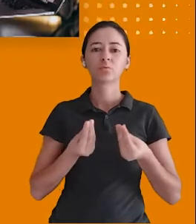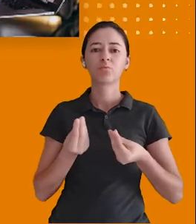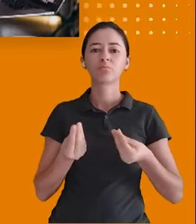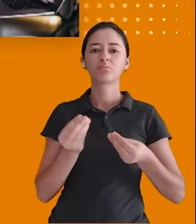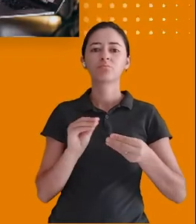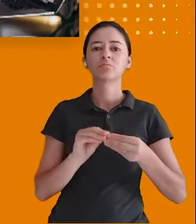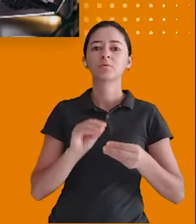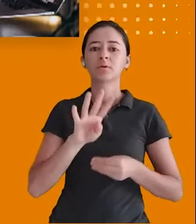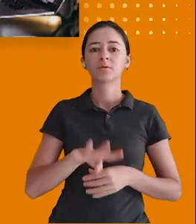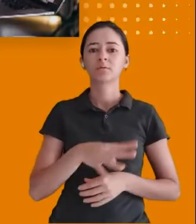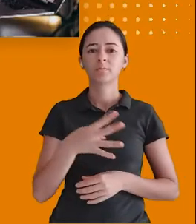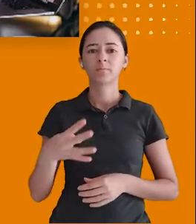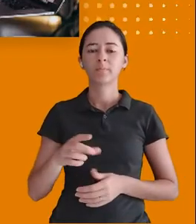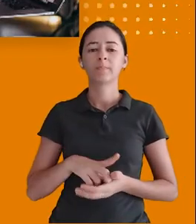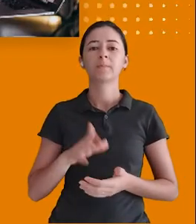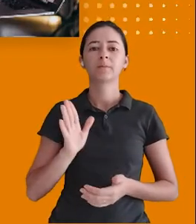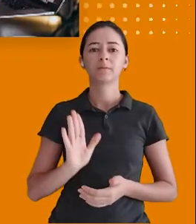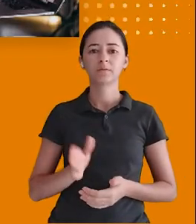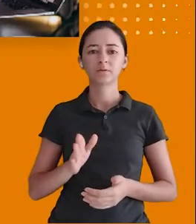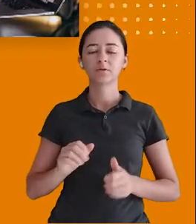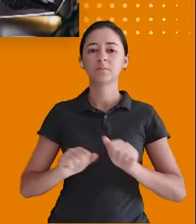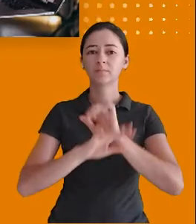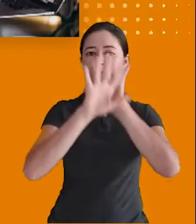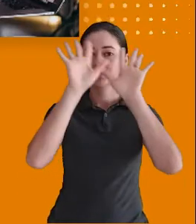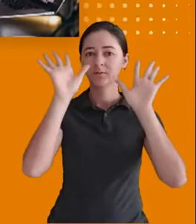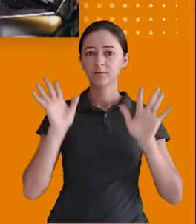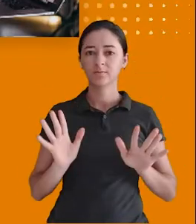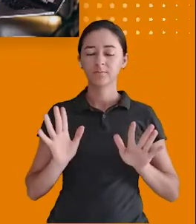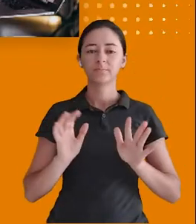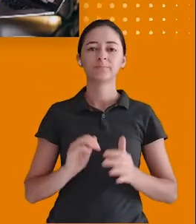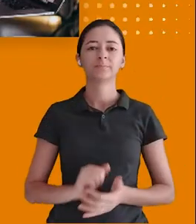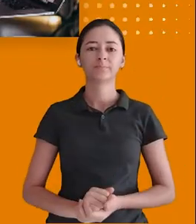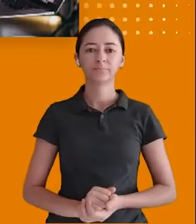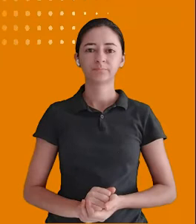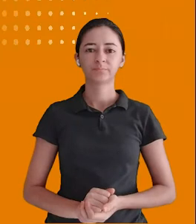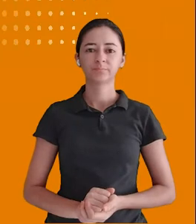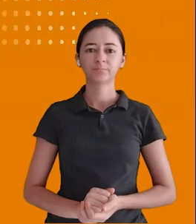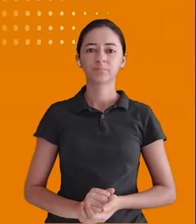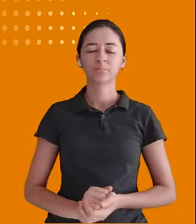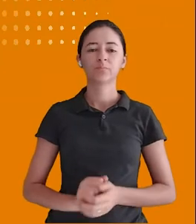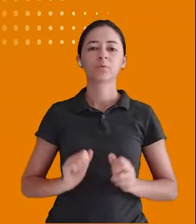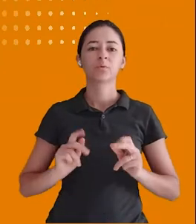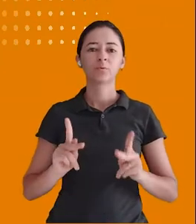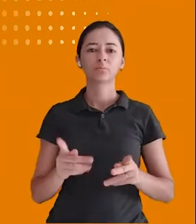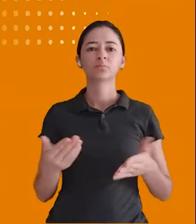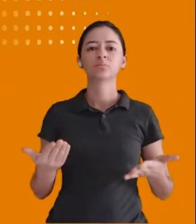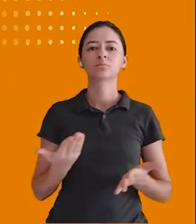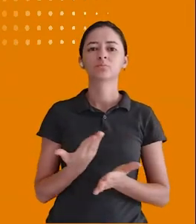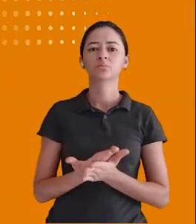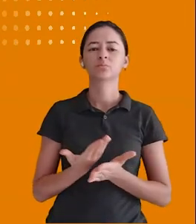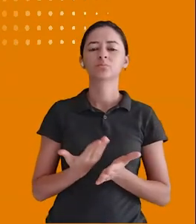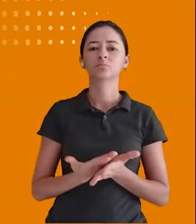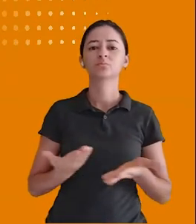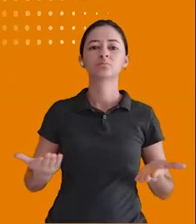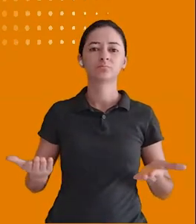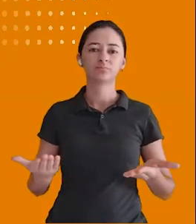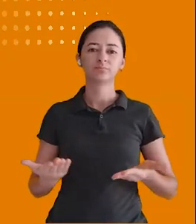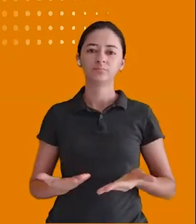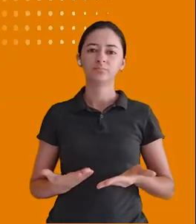entendemos, isso já está esclarecido para vocês A aula de hoje nós vamos falar sobre